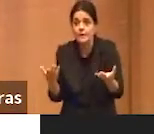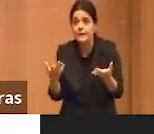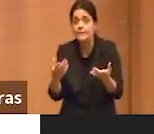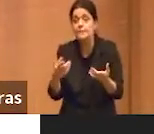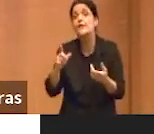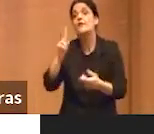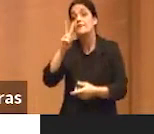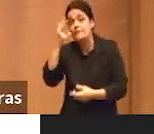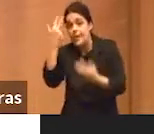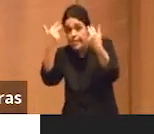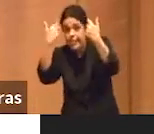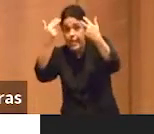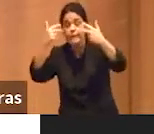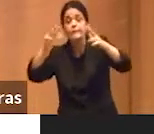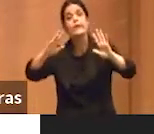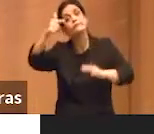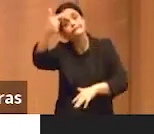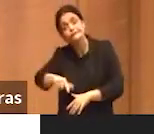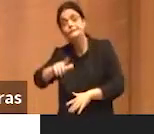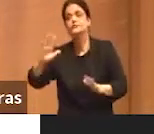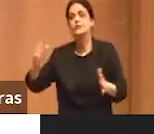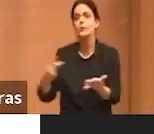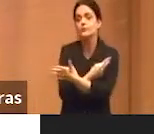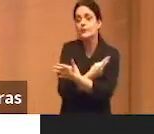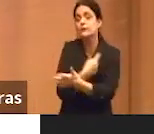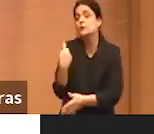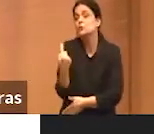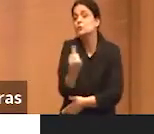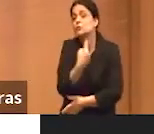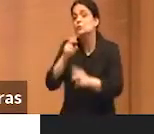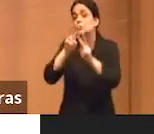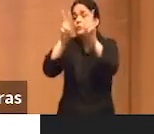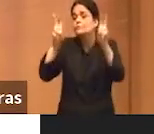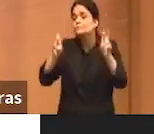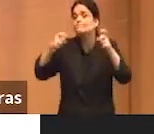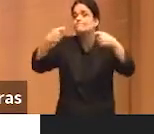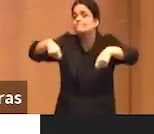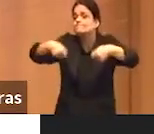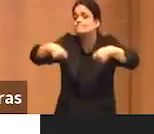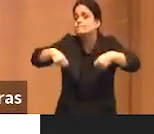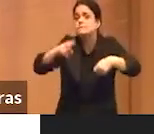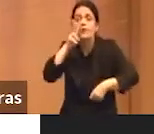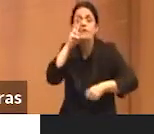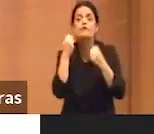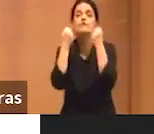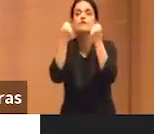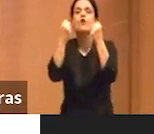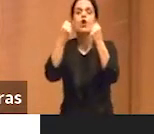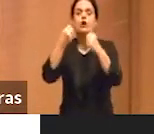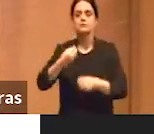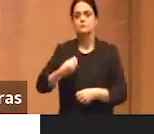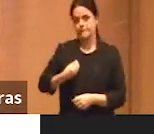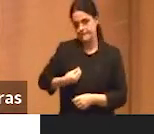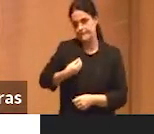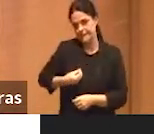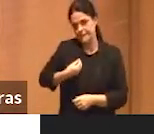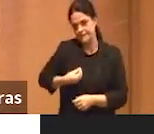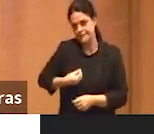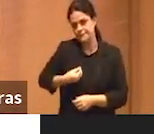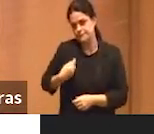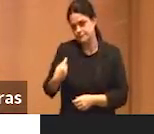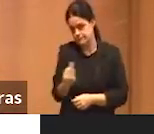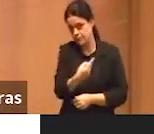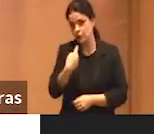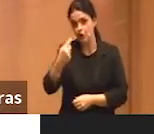naturalizar. Então, todas essas questões, elas precisam estar muito fortemente presentes do ponto de